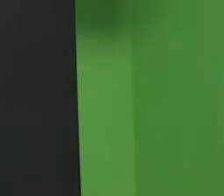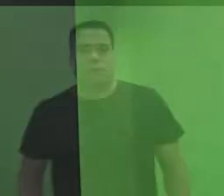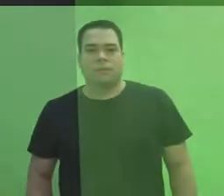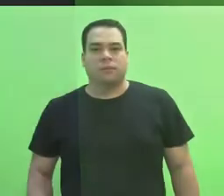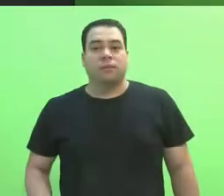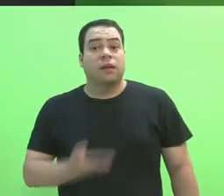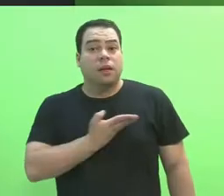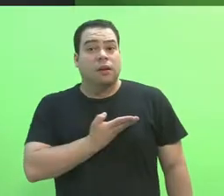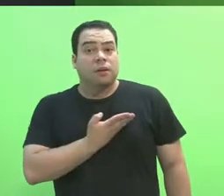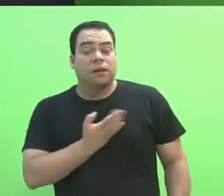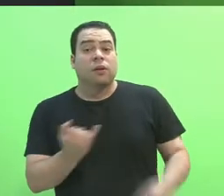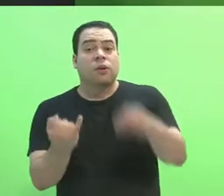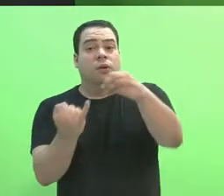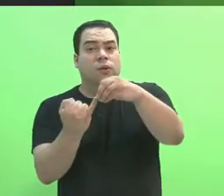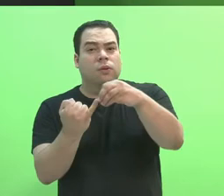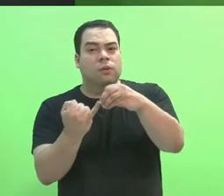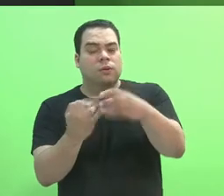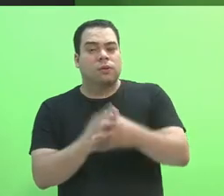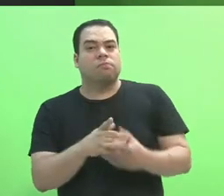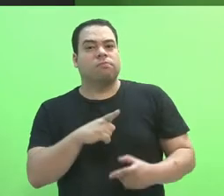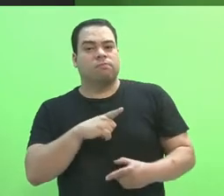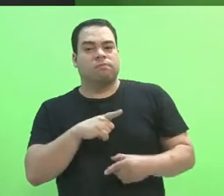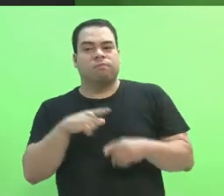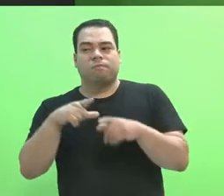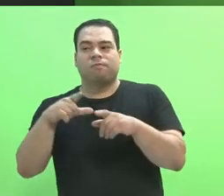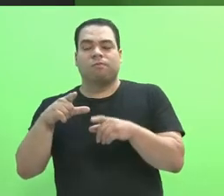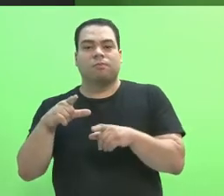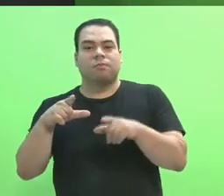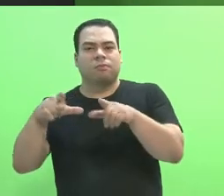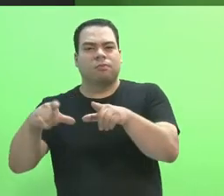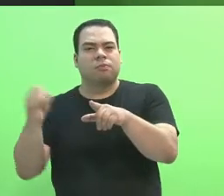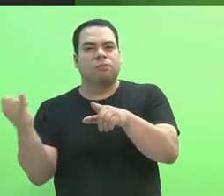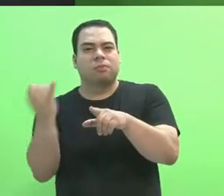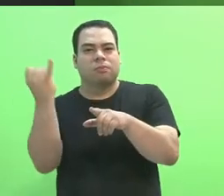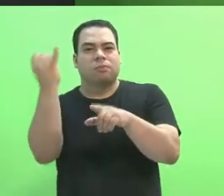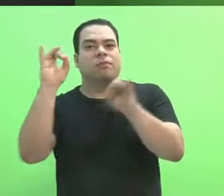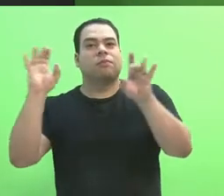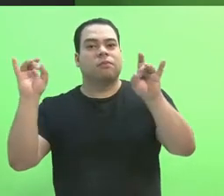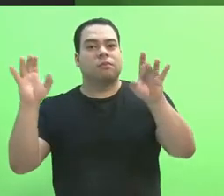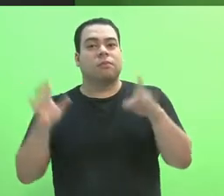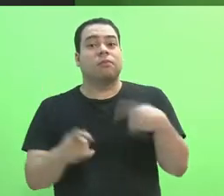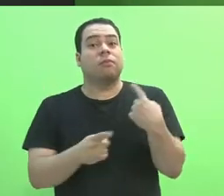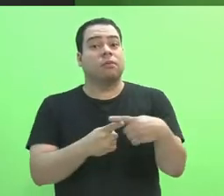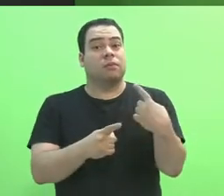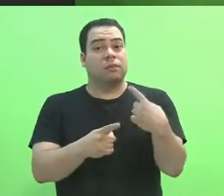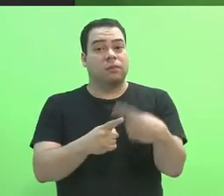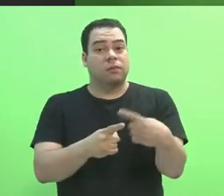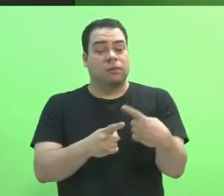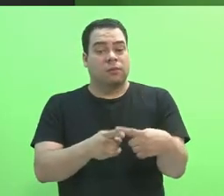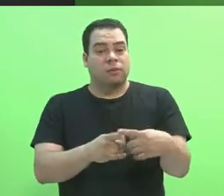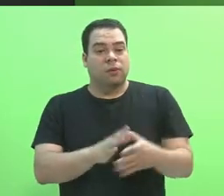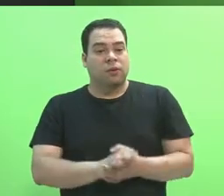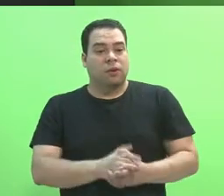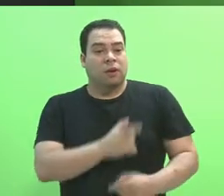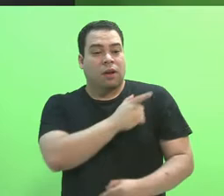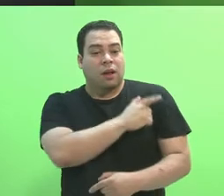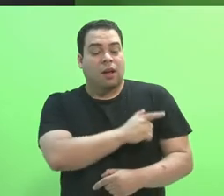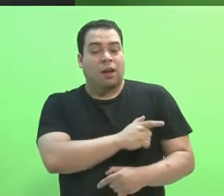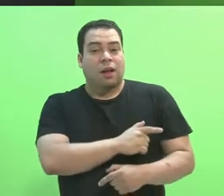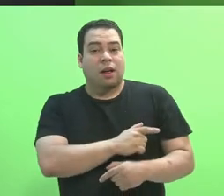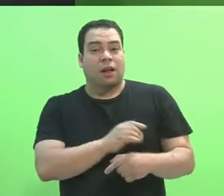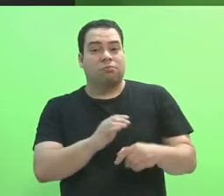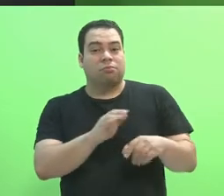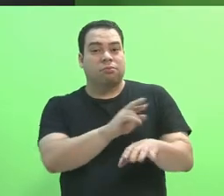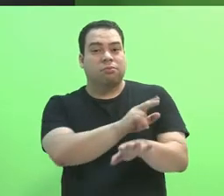ocupam um lugar de destaque haja vista serem instituições de educação pluricurriculares e